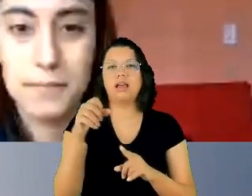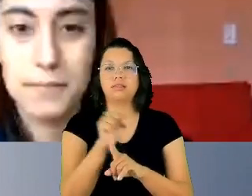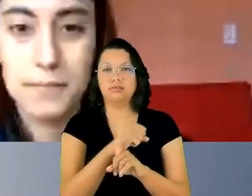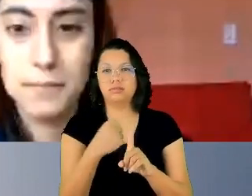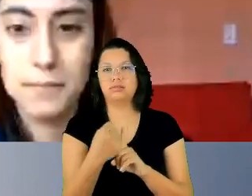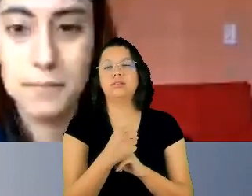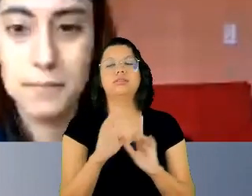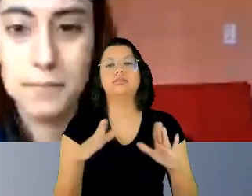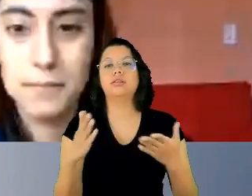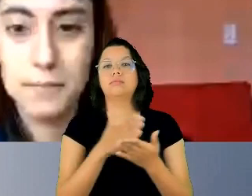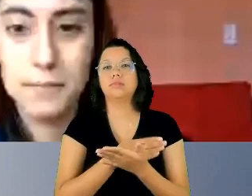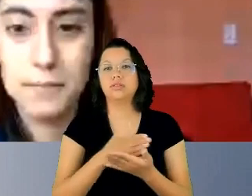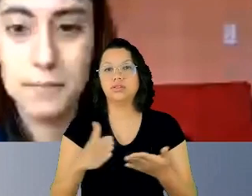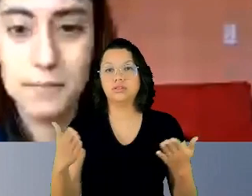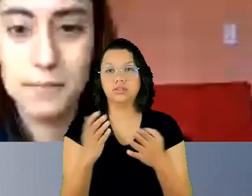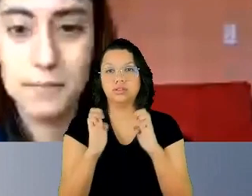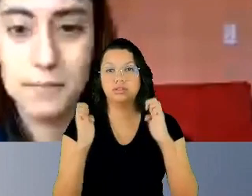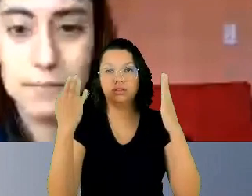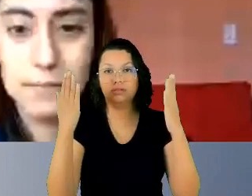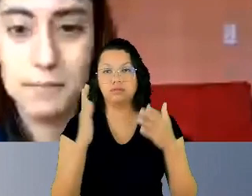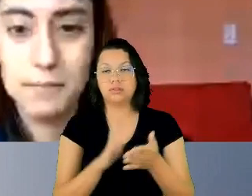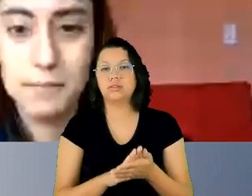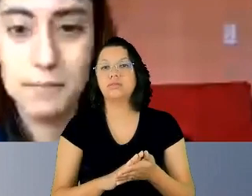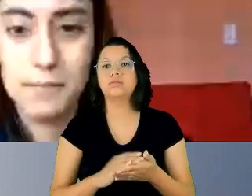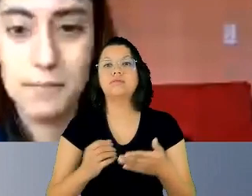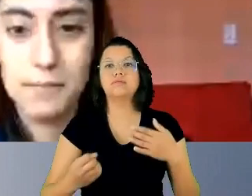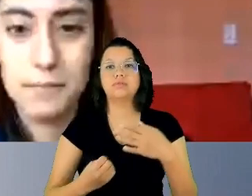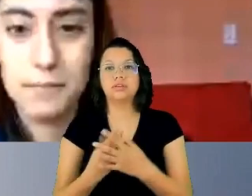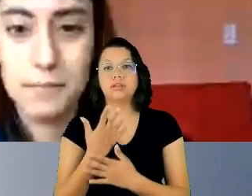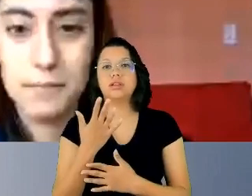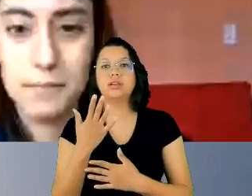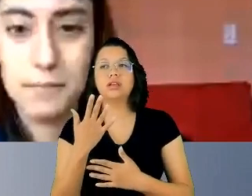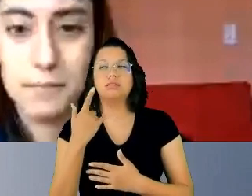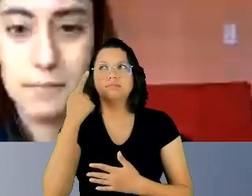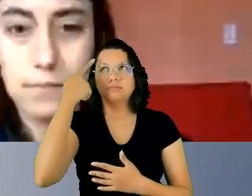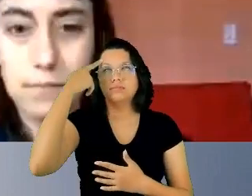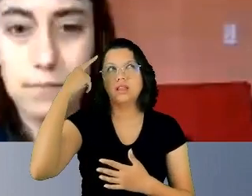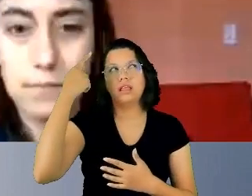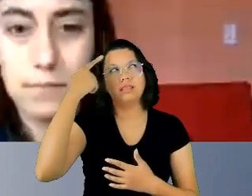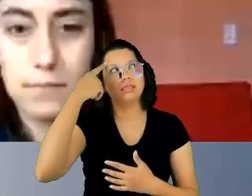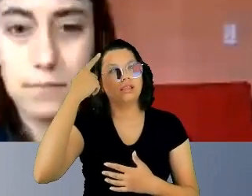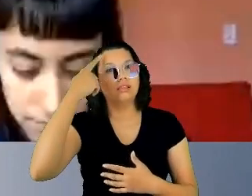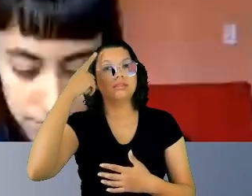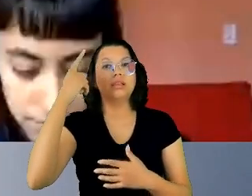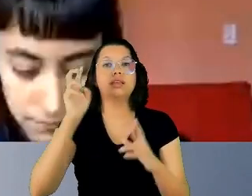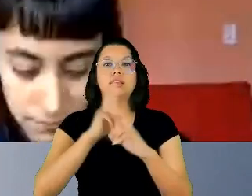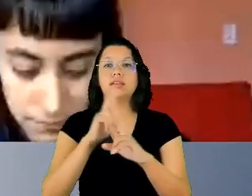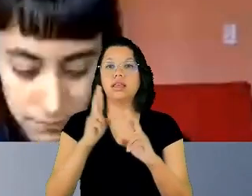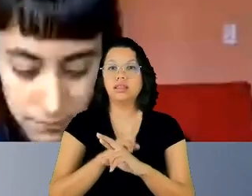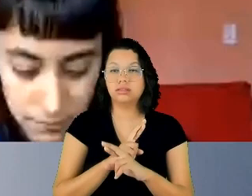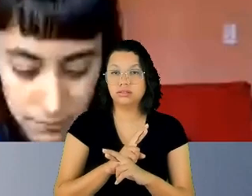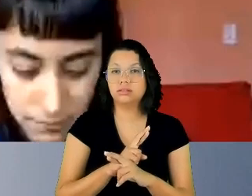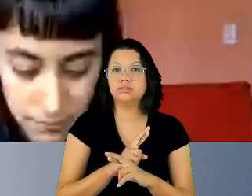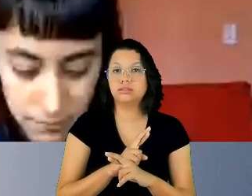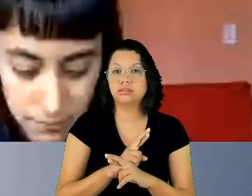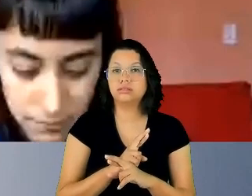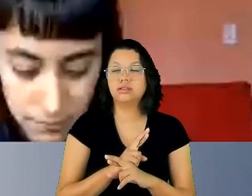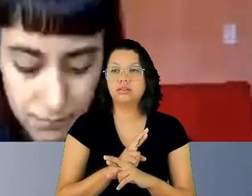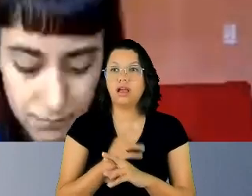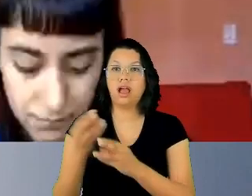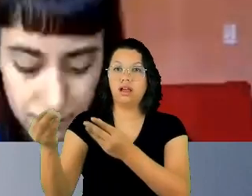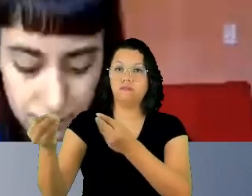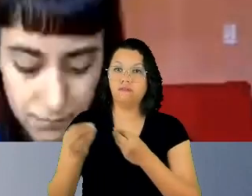desses eventos é que foi surgindo a ideia e veio através da SINQOLGA